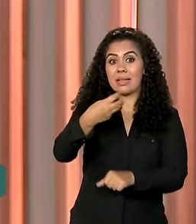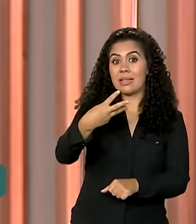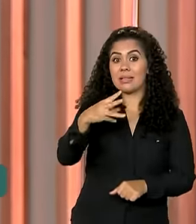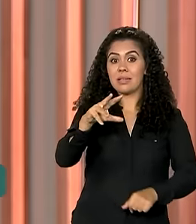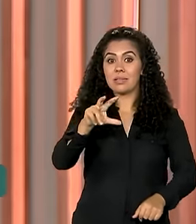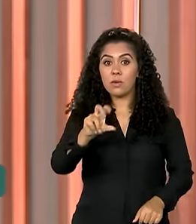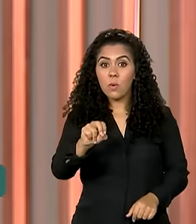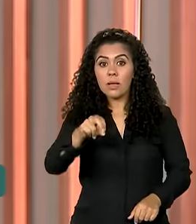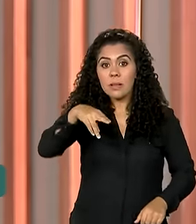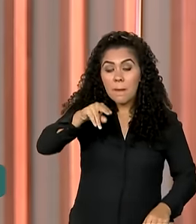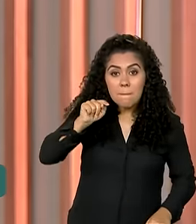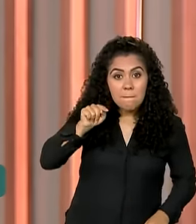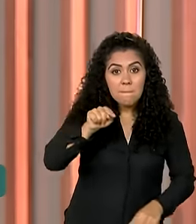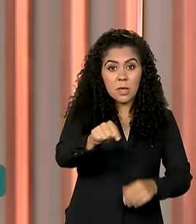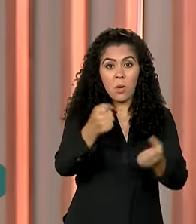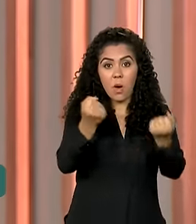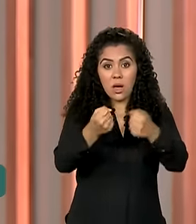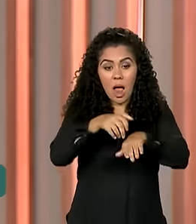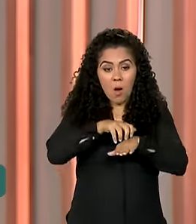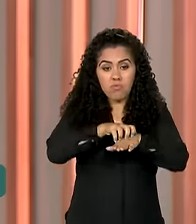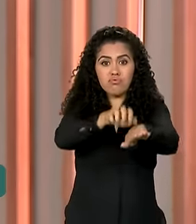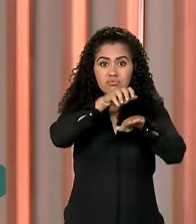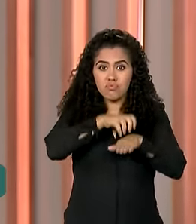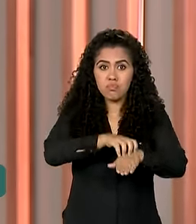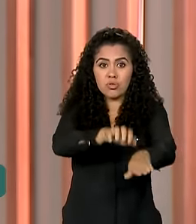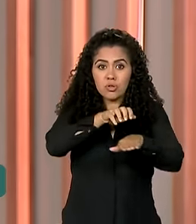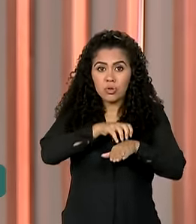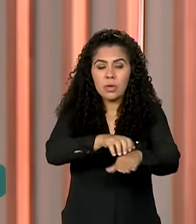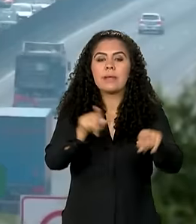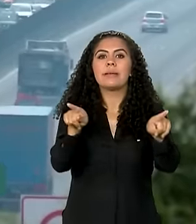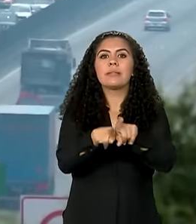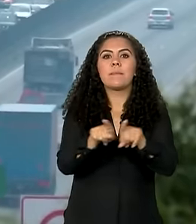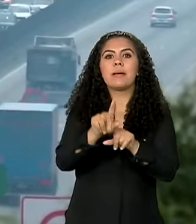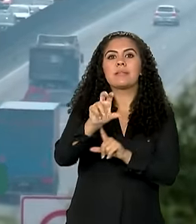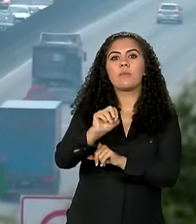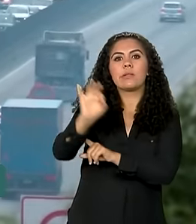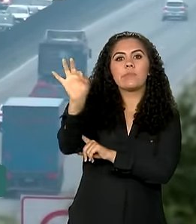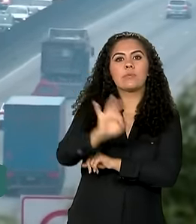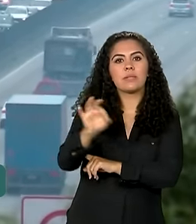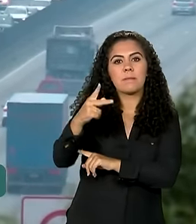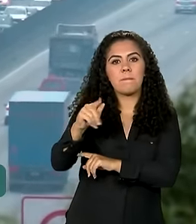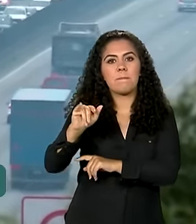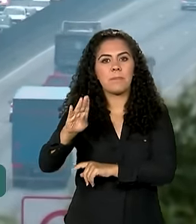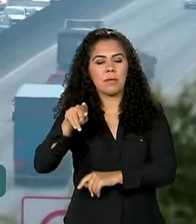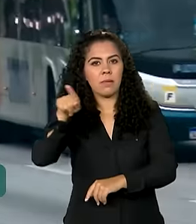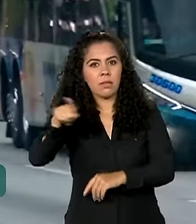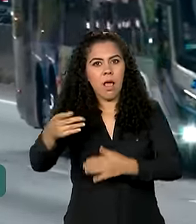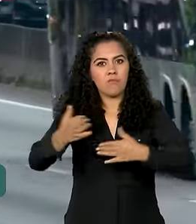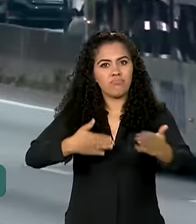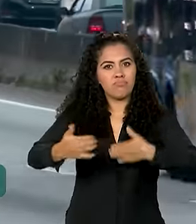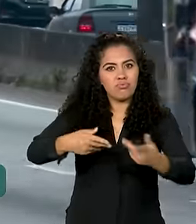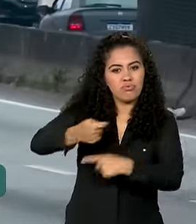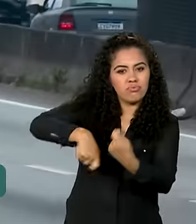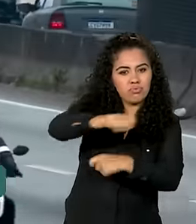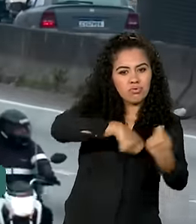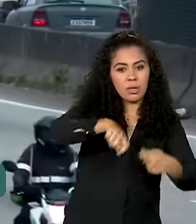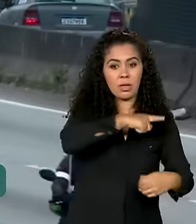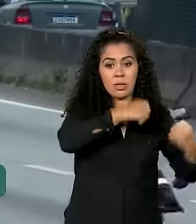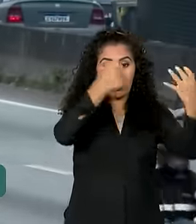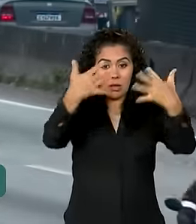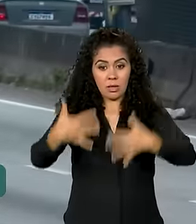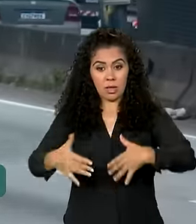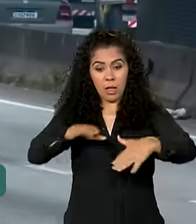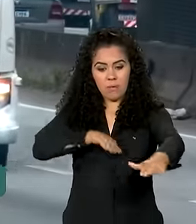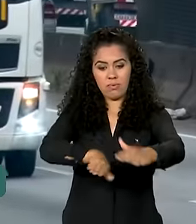mil veículos e 50% do PIB. A rodovia Presidente Dutra, que liga São Paulo ao Rio de Janeiro,